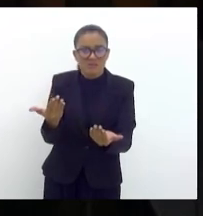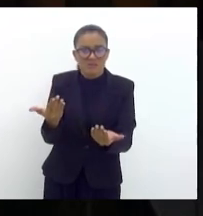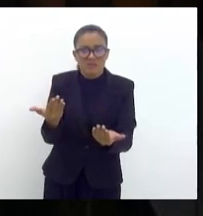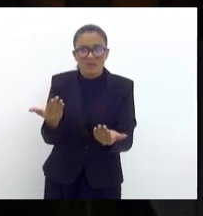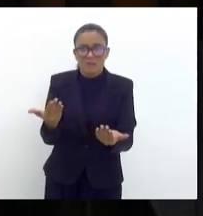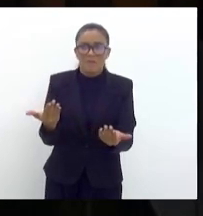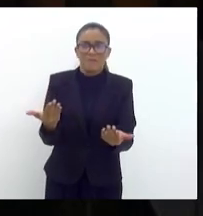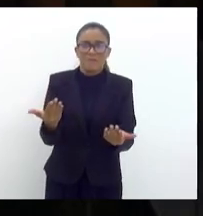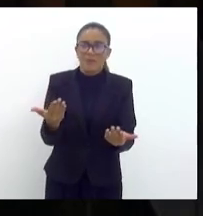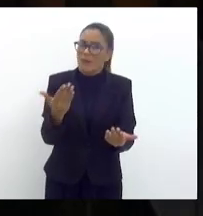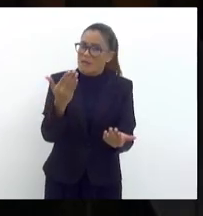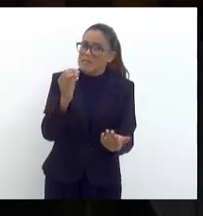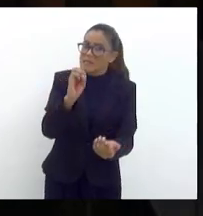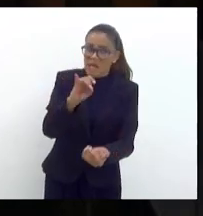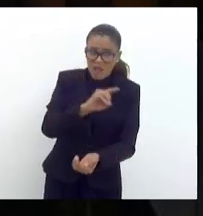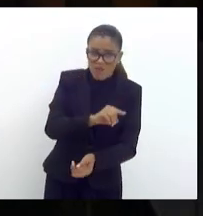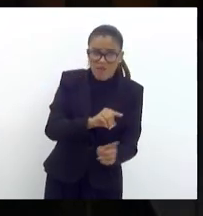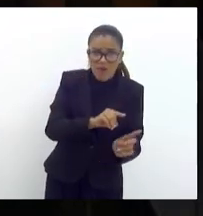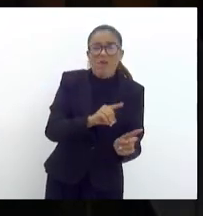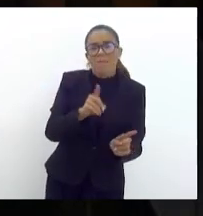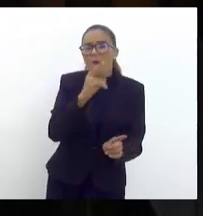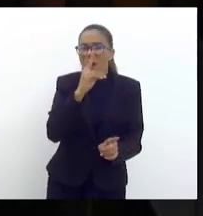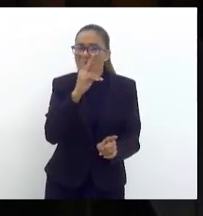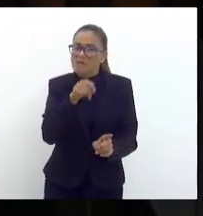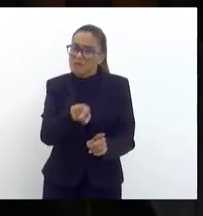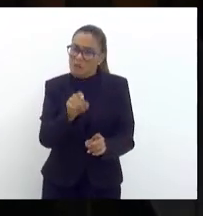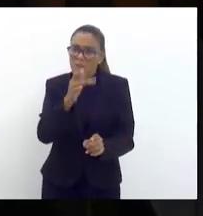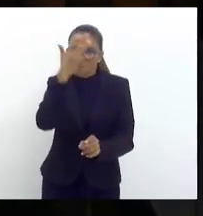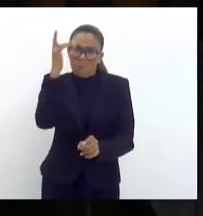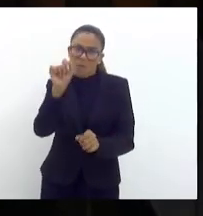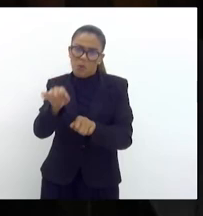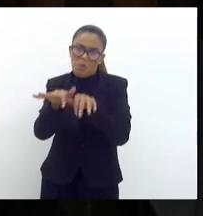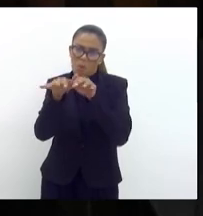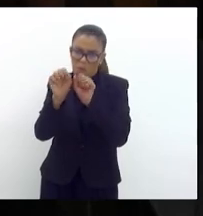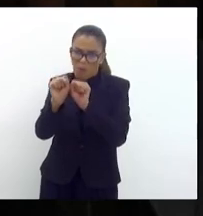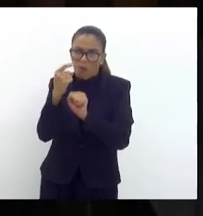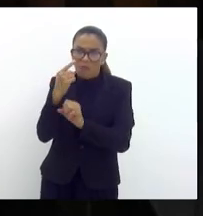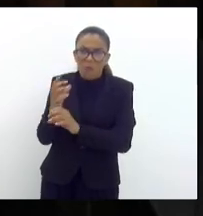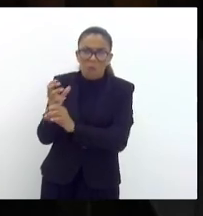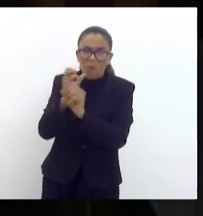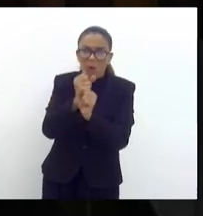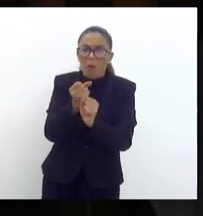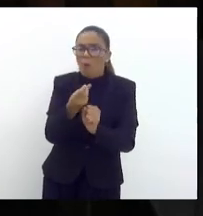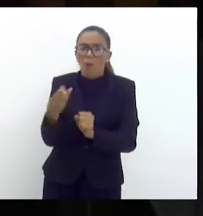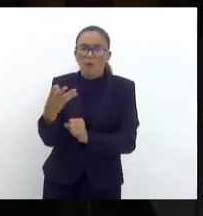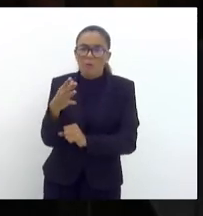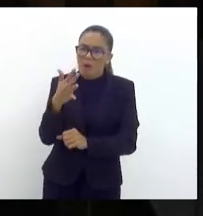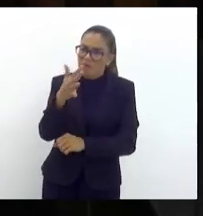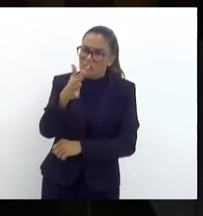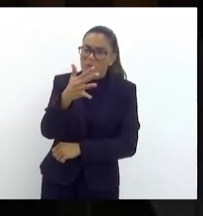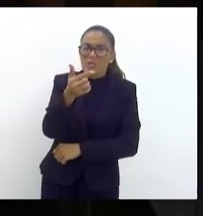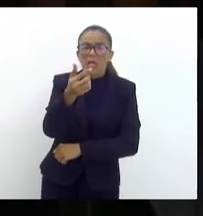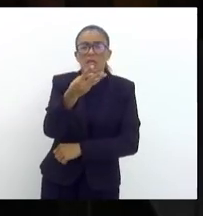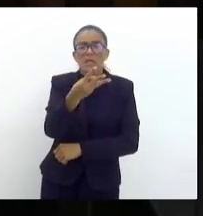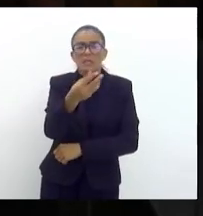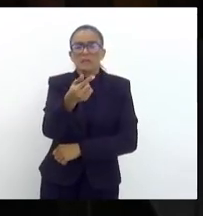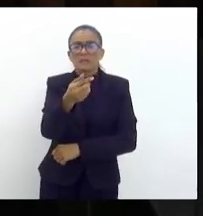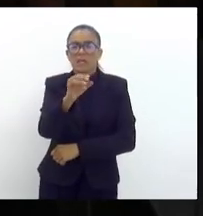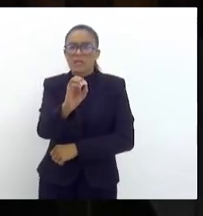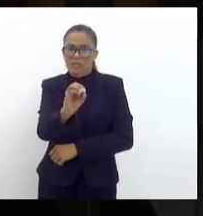parecido. Alguém do plenário pode verificar quantos votos teve, mas que foi em torno de 370,